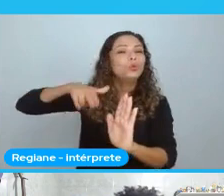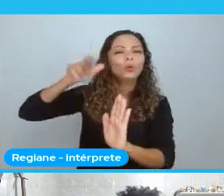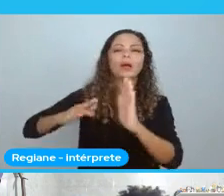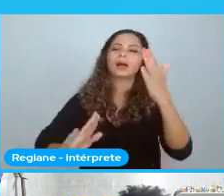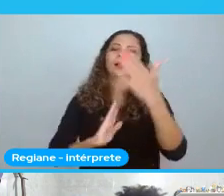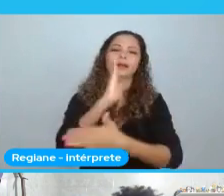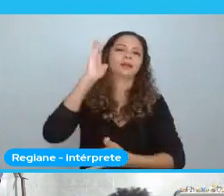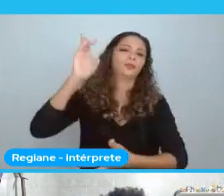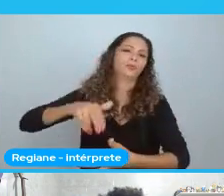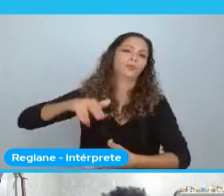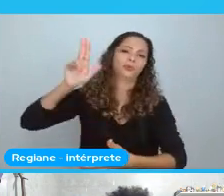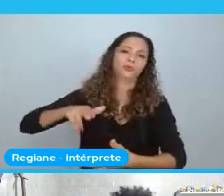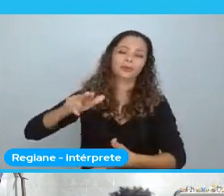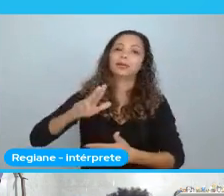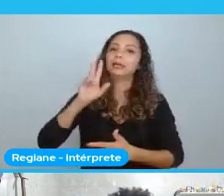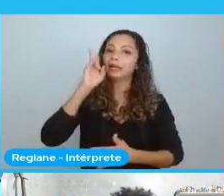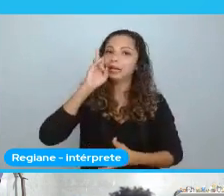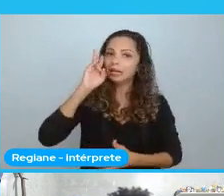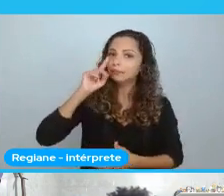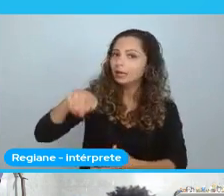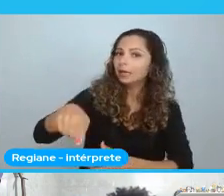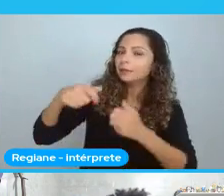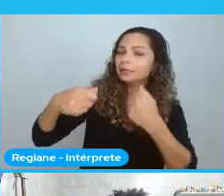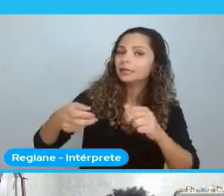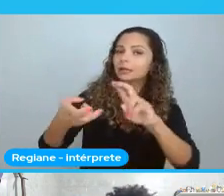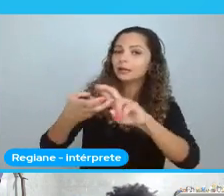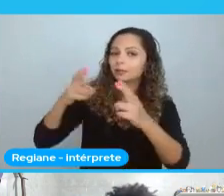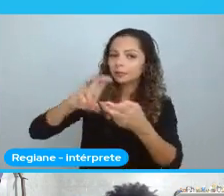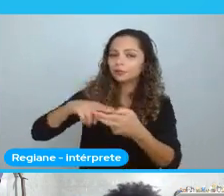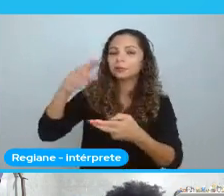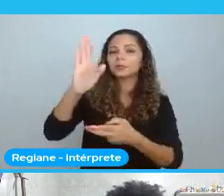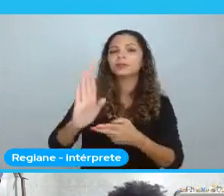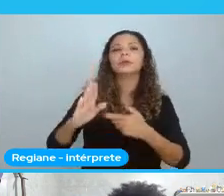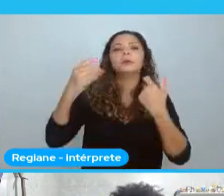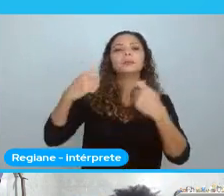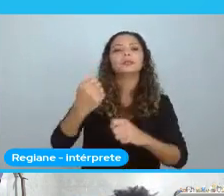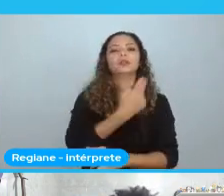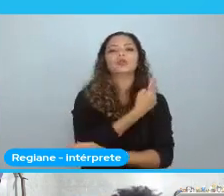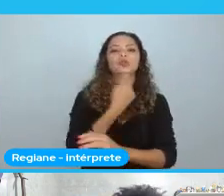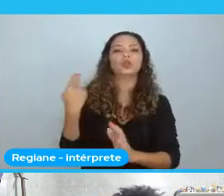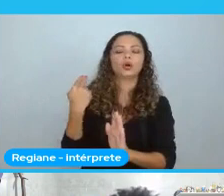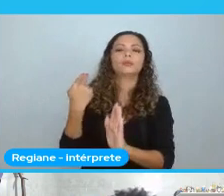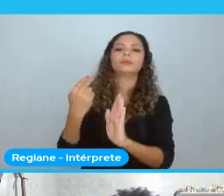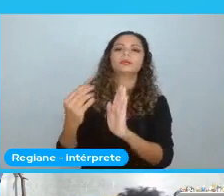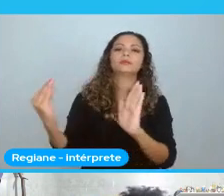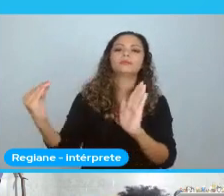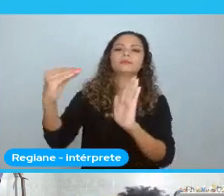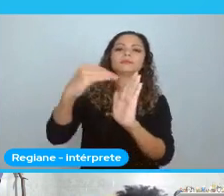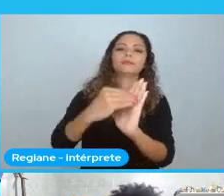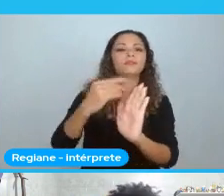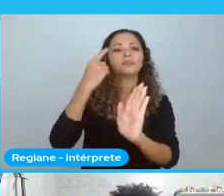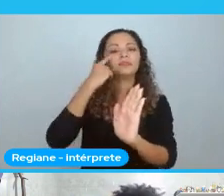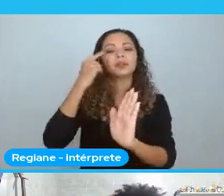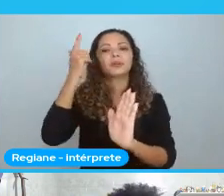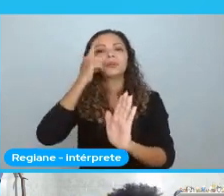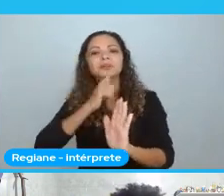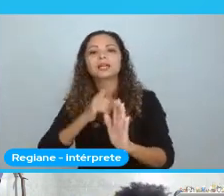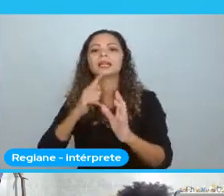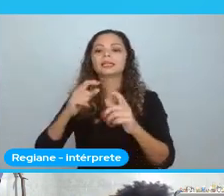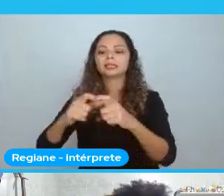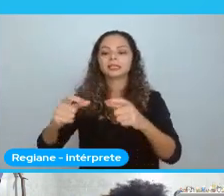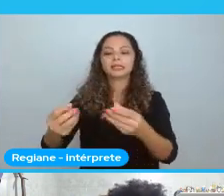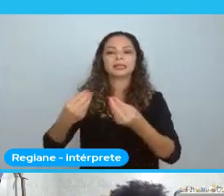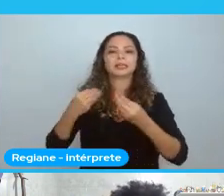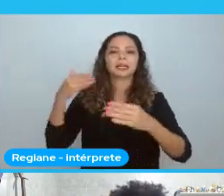se, de acordo com os critérios, se você ia ganhar ou não. Uma ajuda de custo, algumas coisas de ingresso e tal para ir. Eu